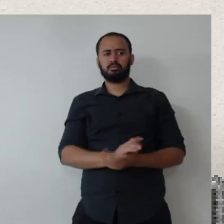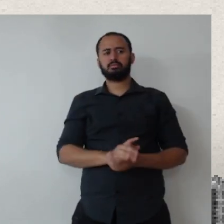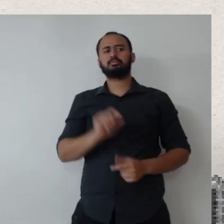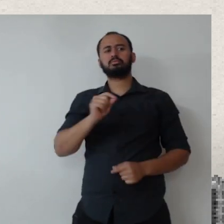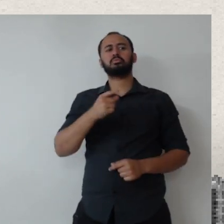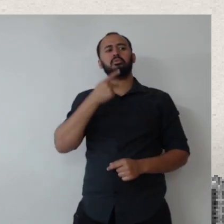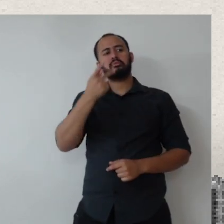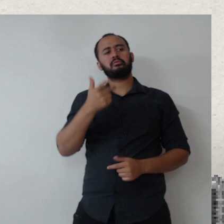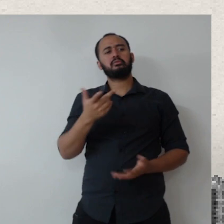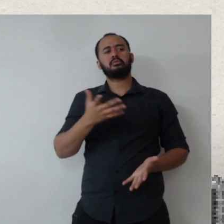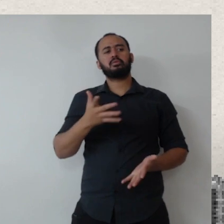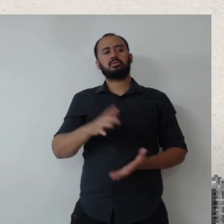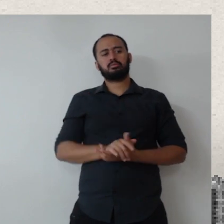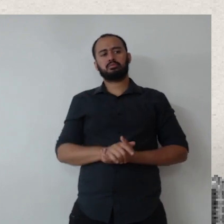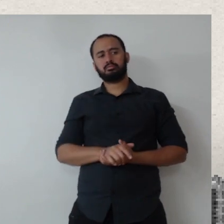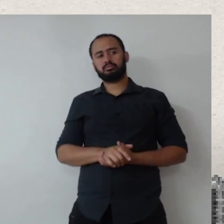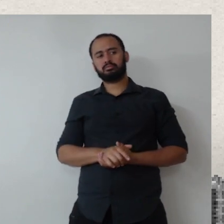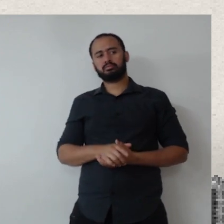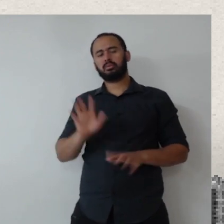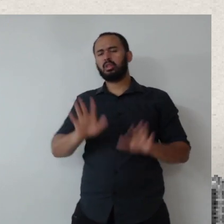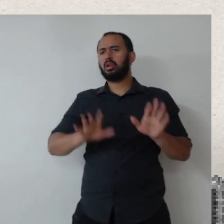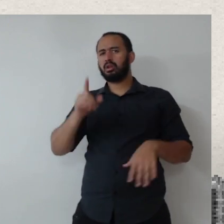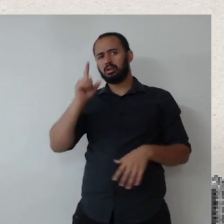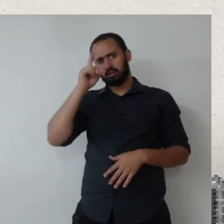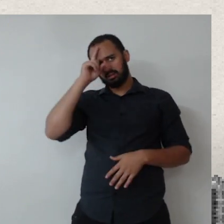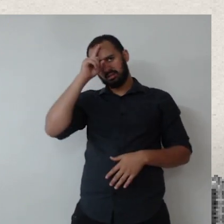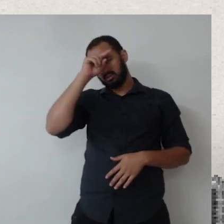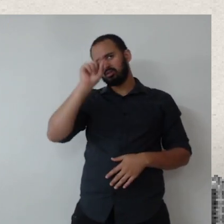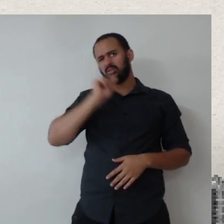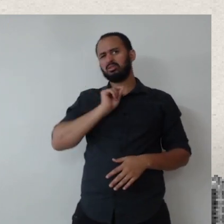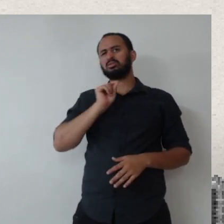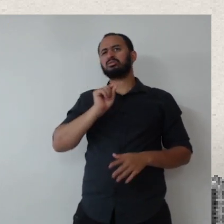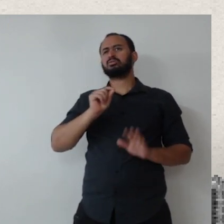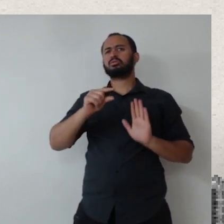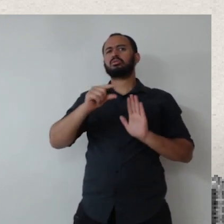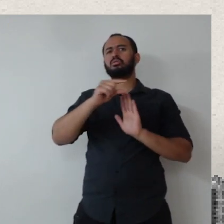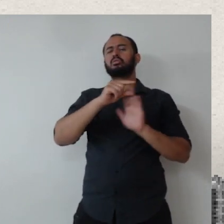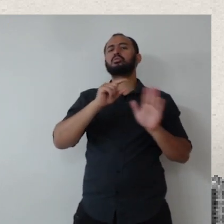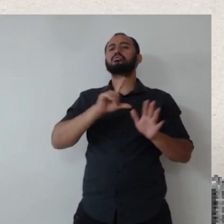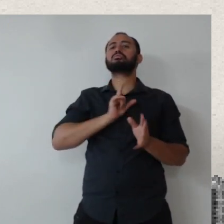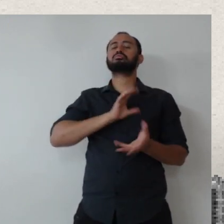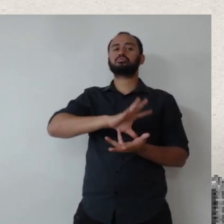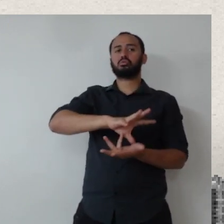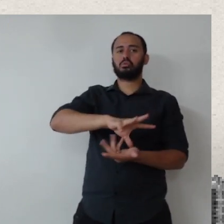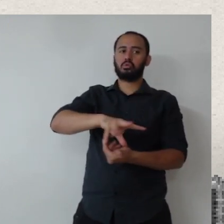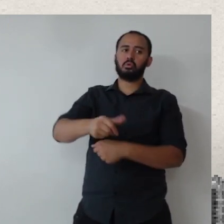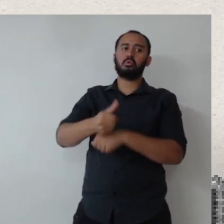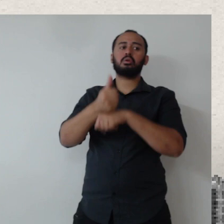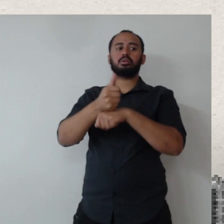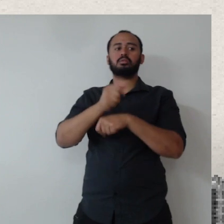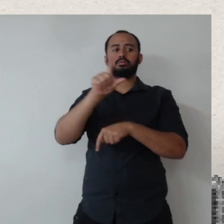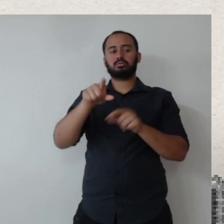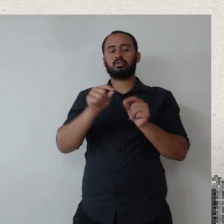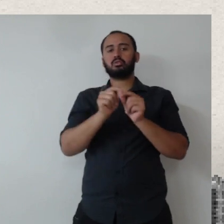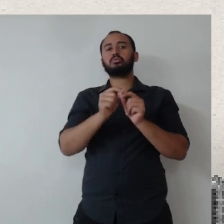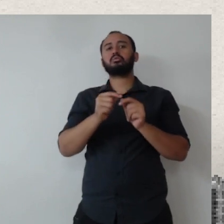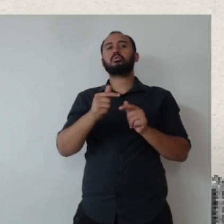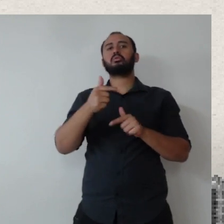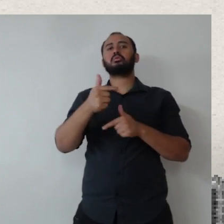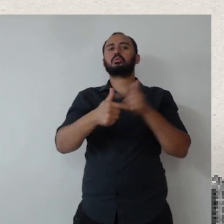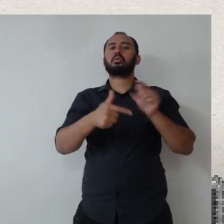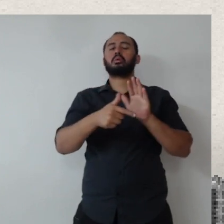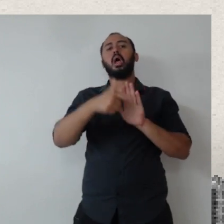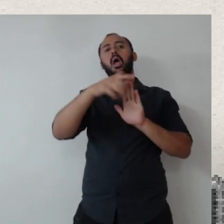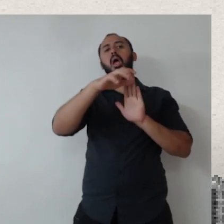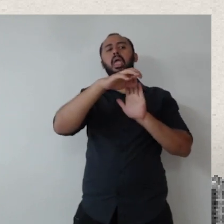falando, né? A gente tem algumas dificuldades em relação aos critérios de sustentabilidade na elaboração do ETP, né? A gente